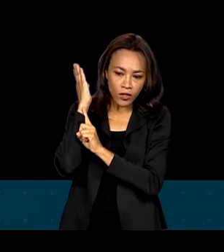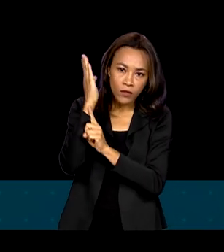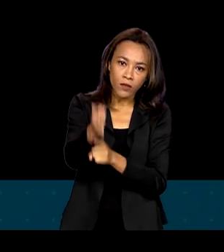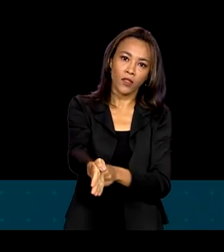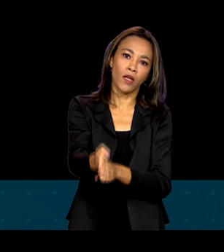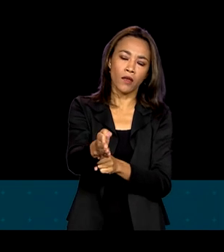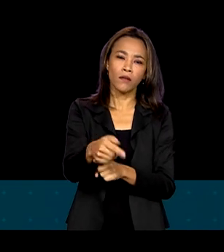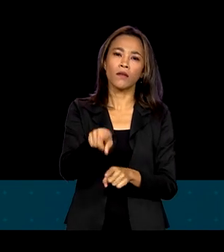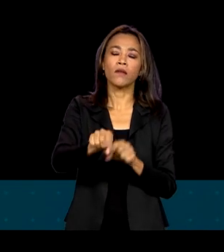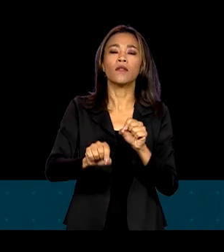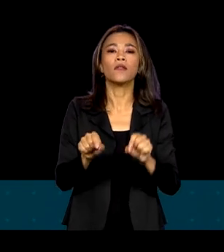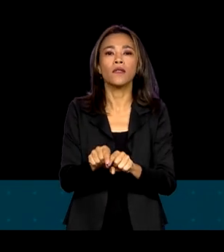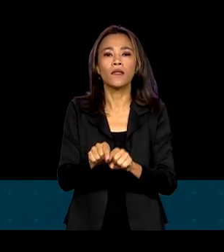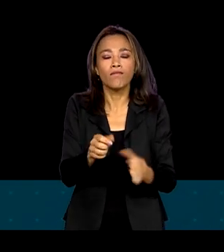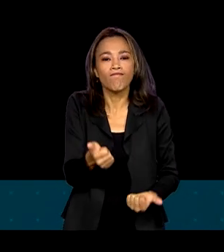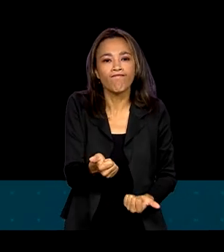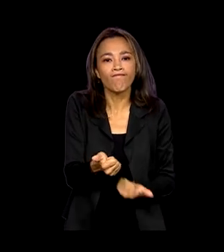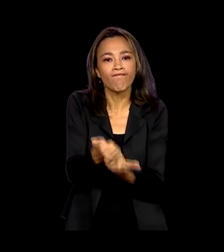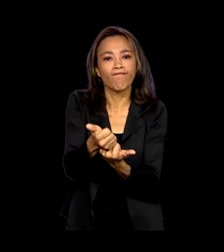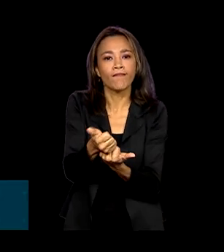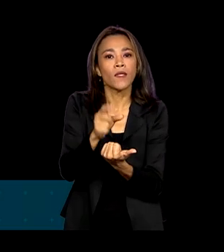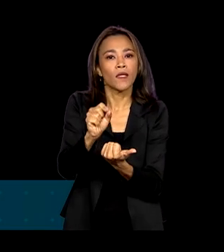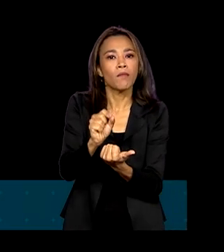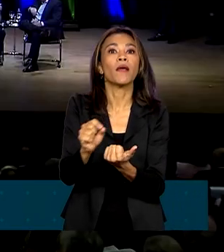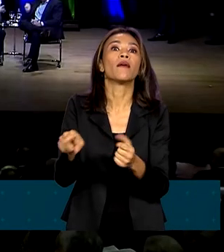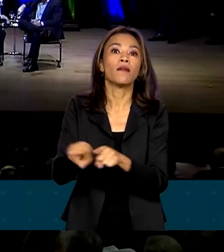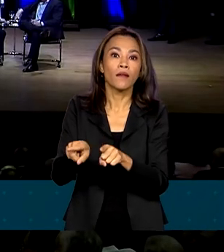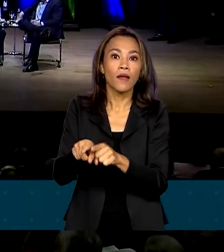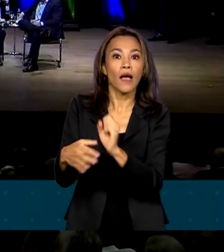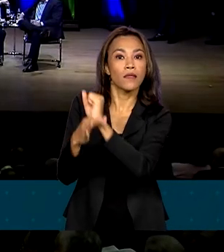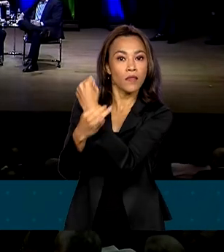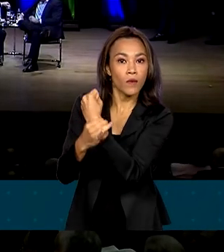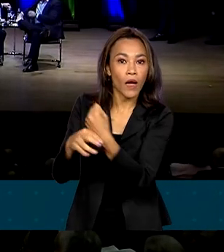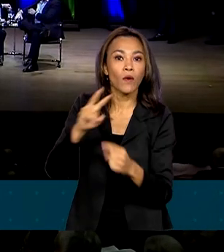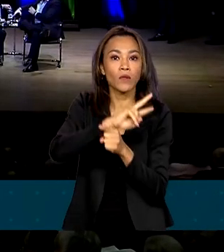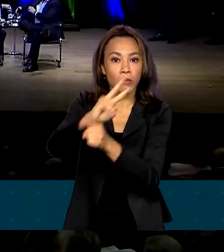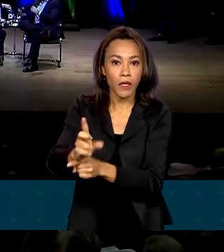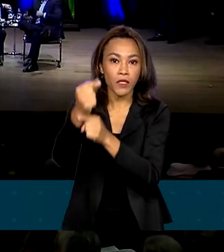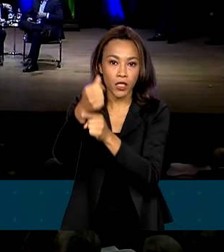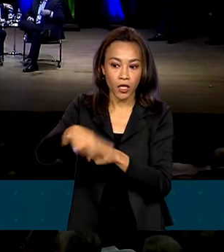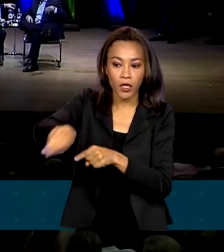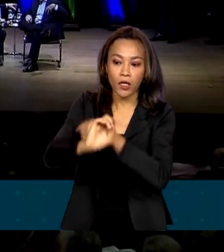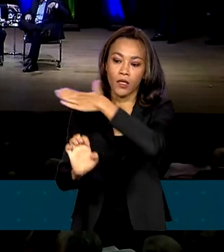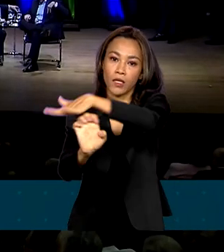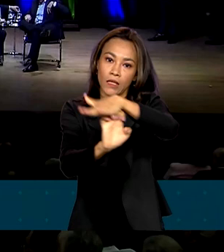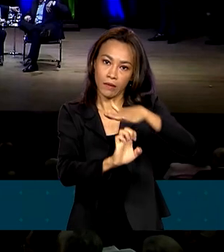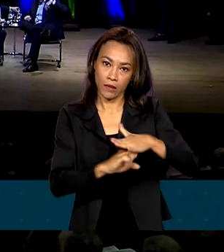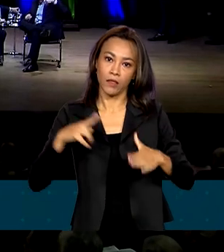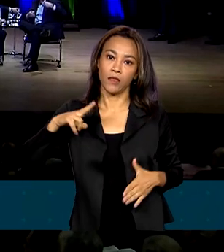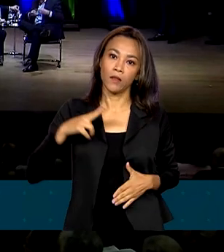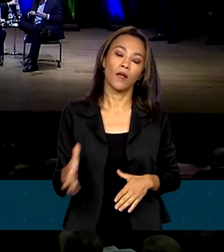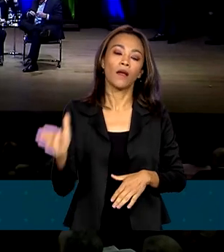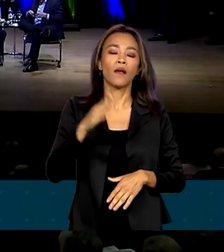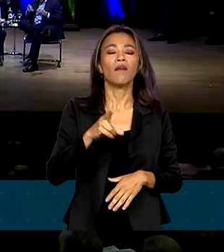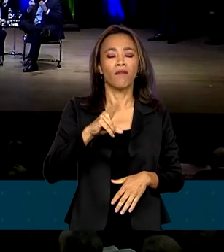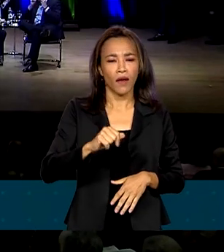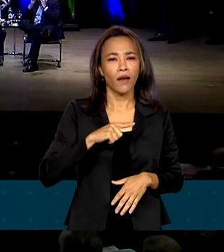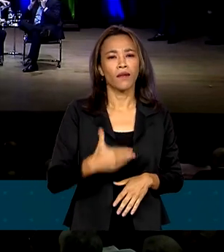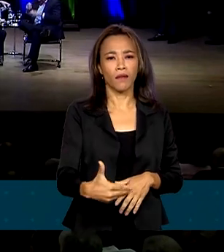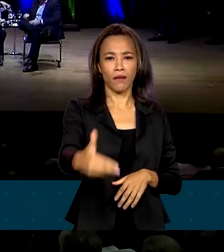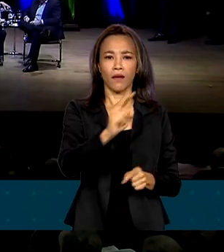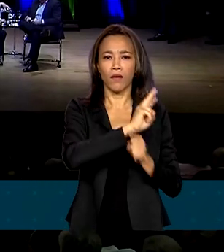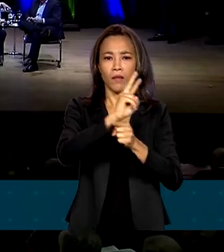e alavancagem via garantias por crédito privado. Mercadante também afirmou que o banco terá linhas de crédito para